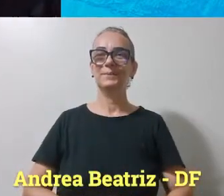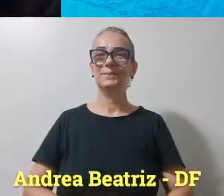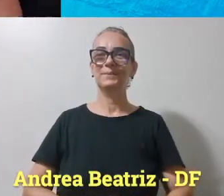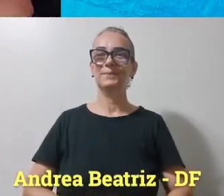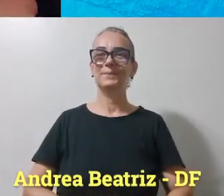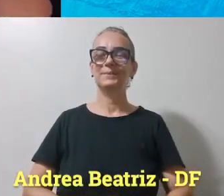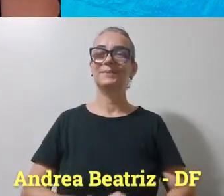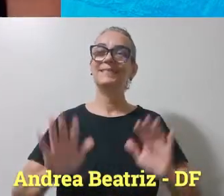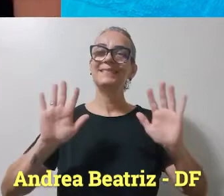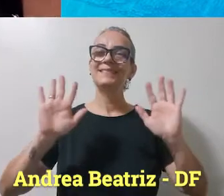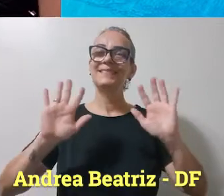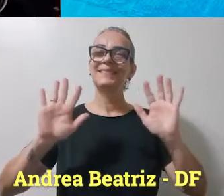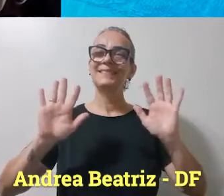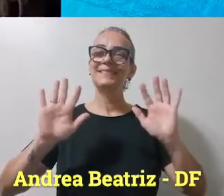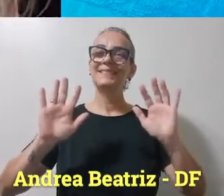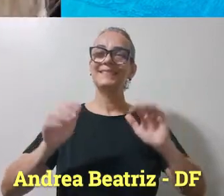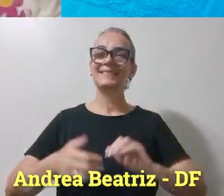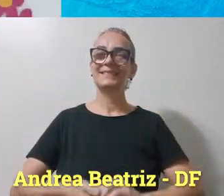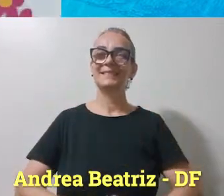Tchau, tchau.